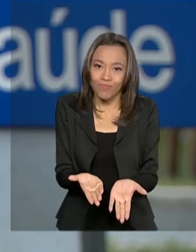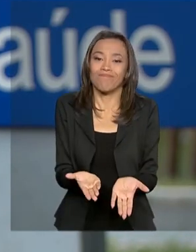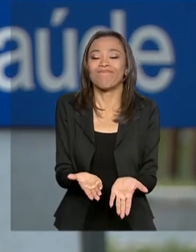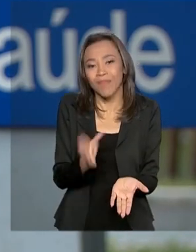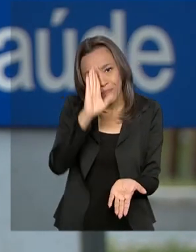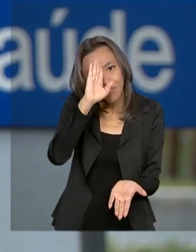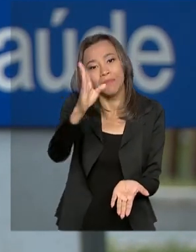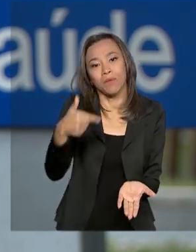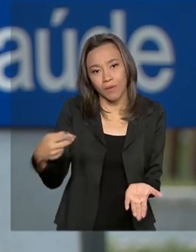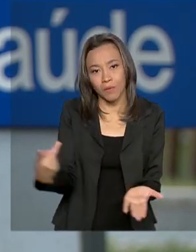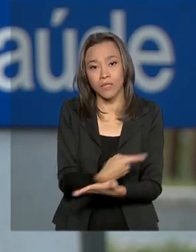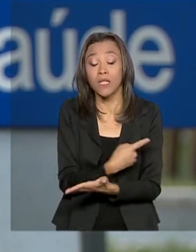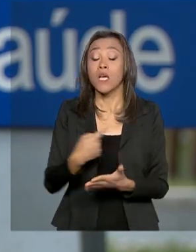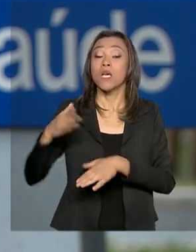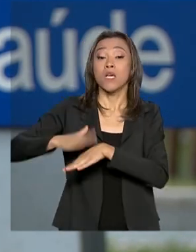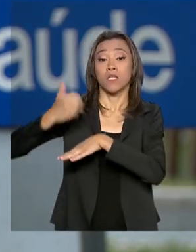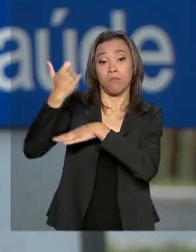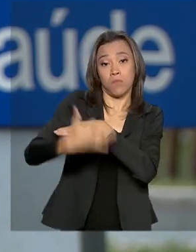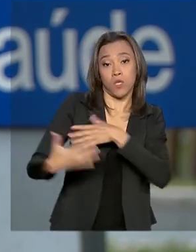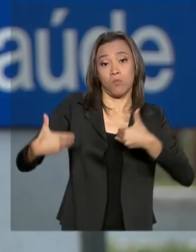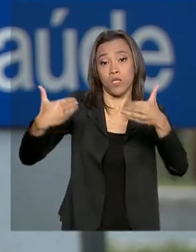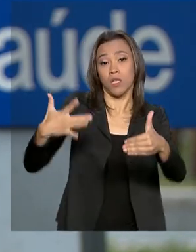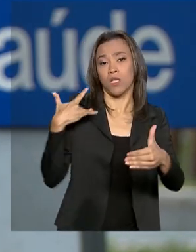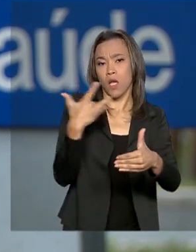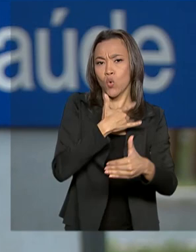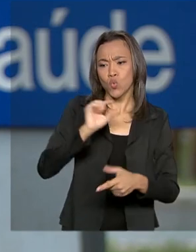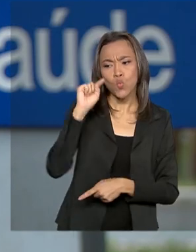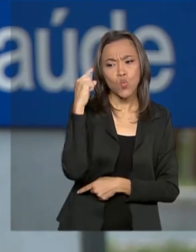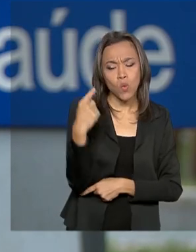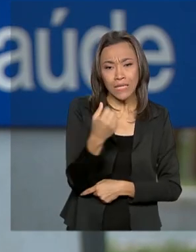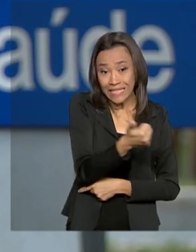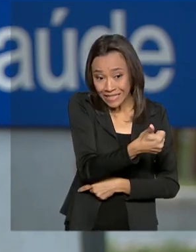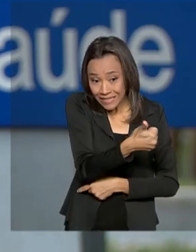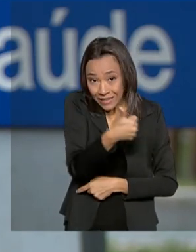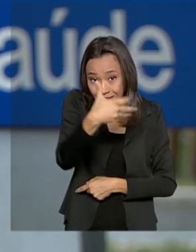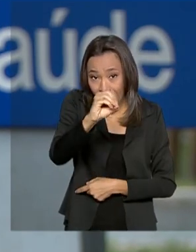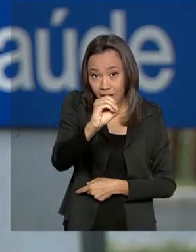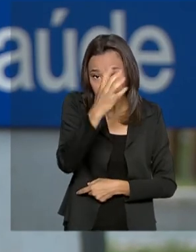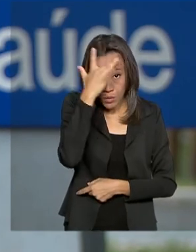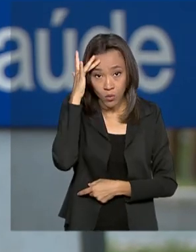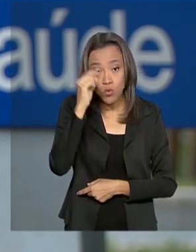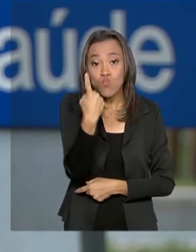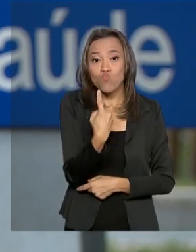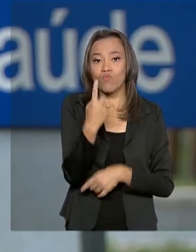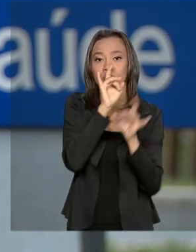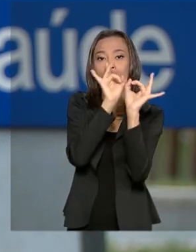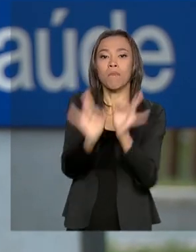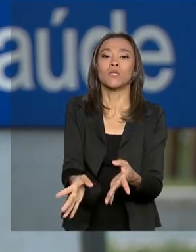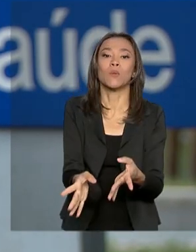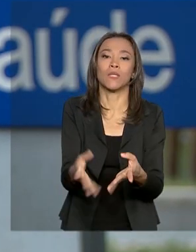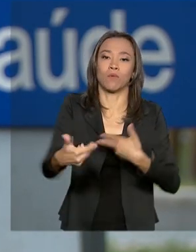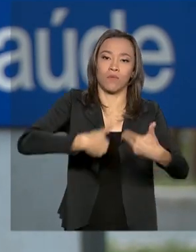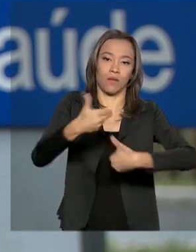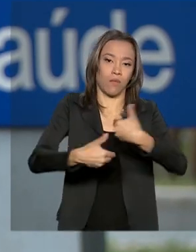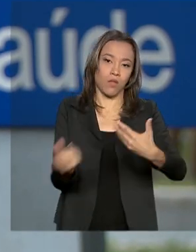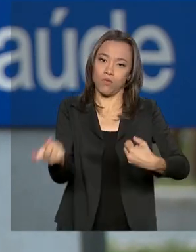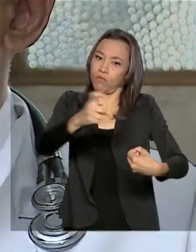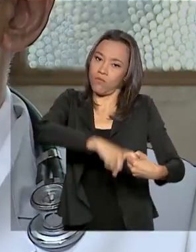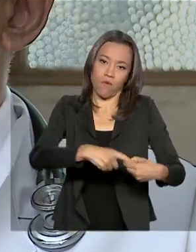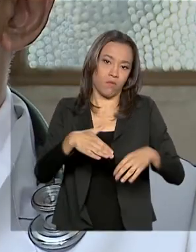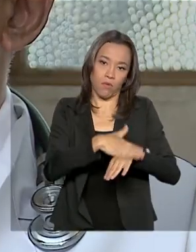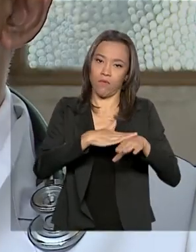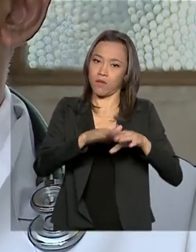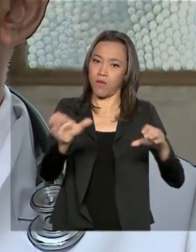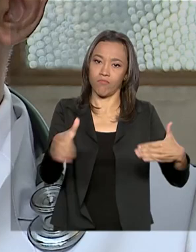Segundo o Ministério da Saúde, um em cada dez pacientes abandona o tratamento e não retornam às consultas.